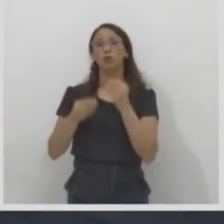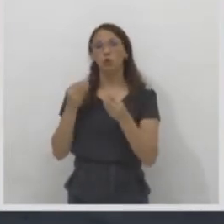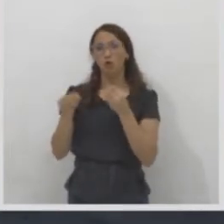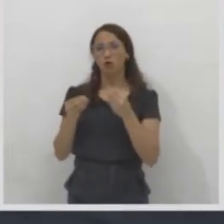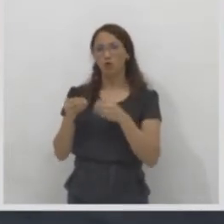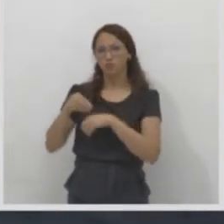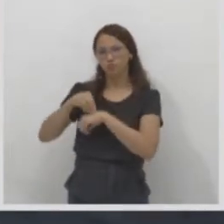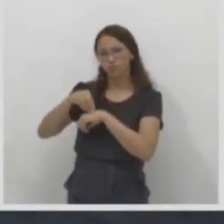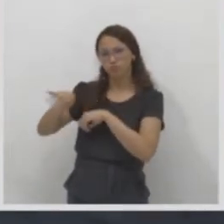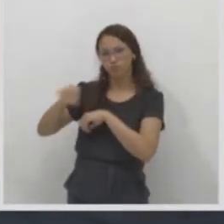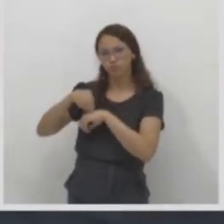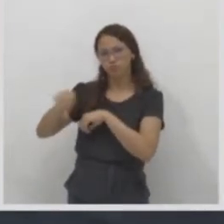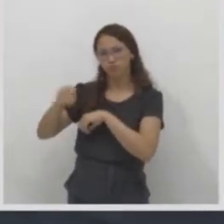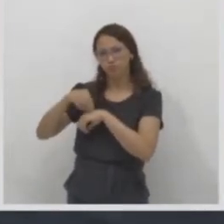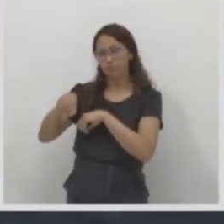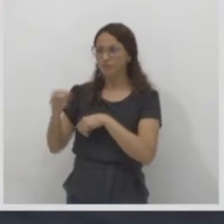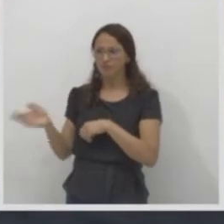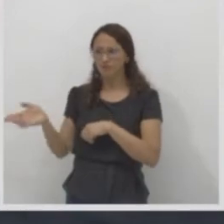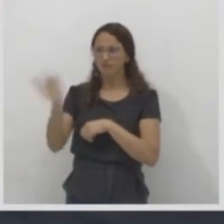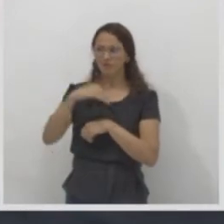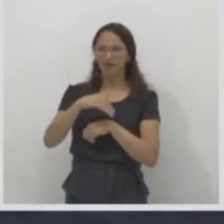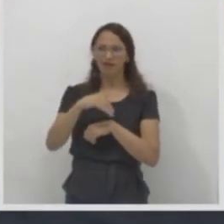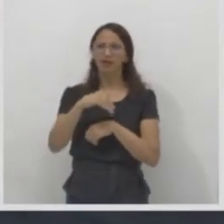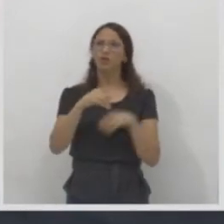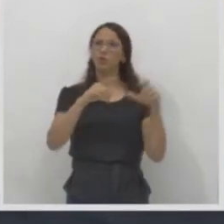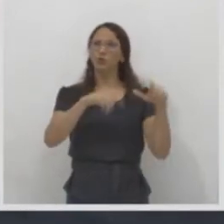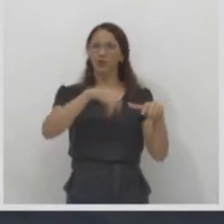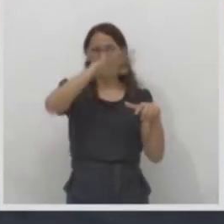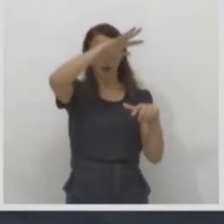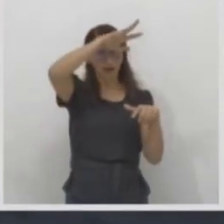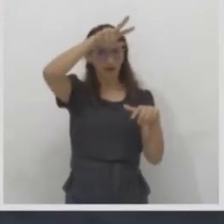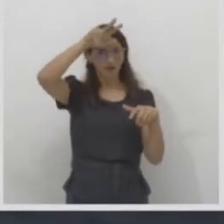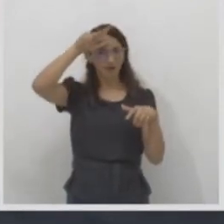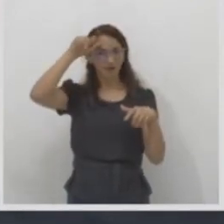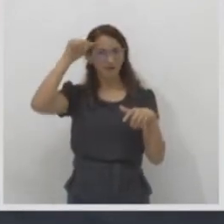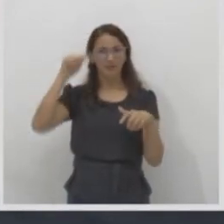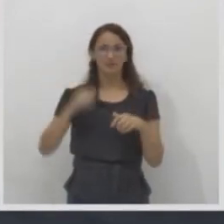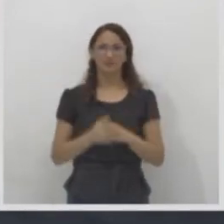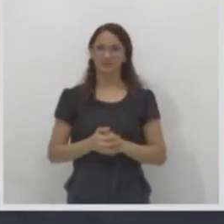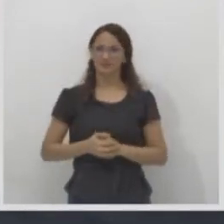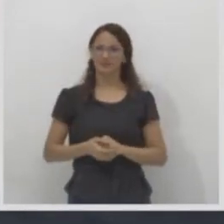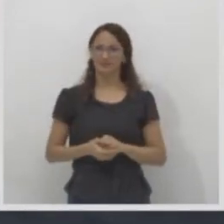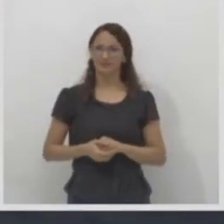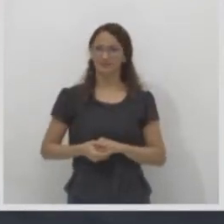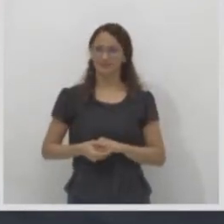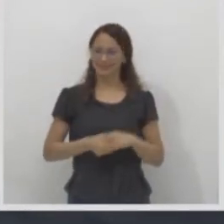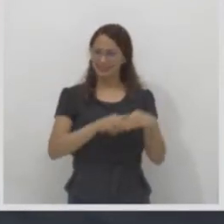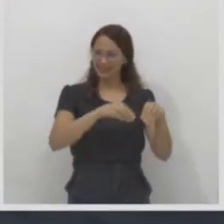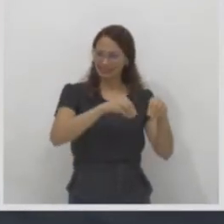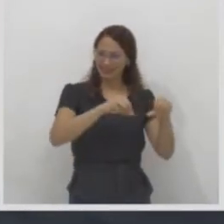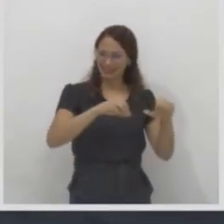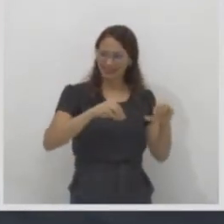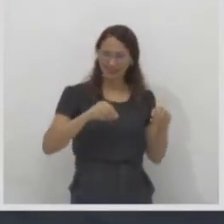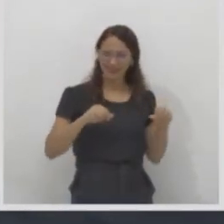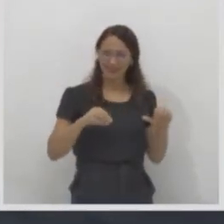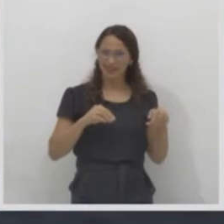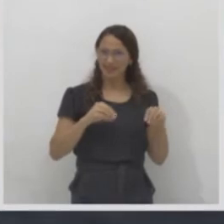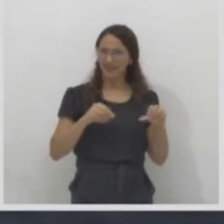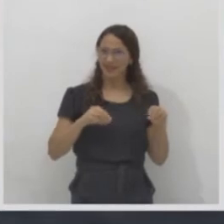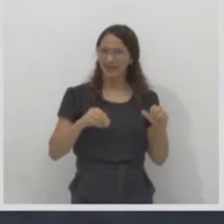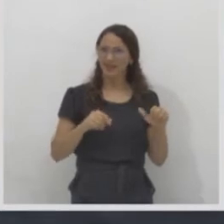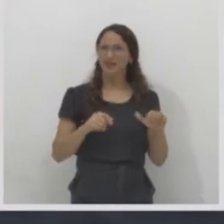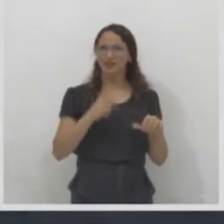Ele até criou um eslogan. Terras sem homem para homens sem terra.